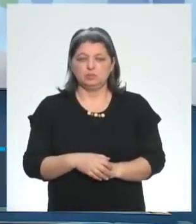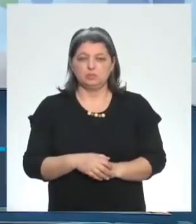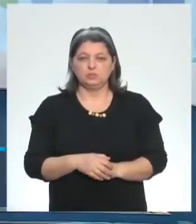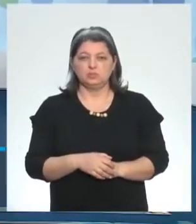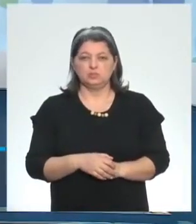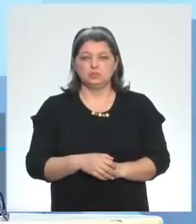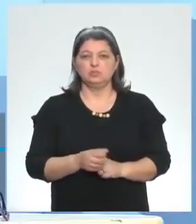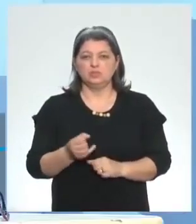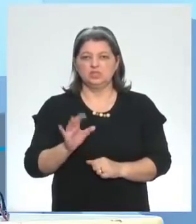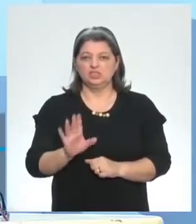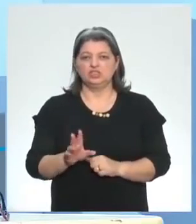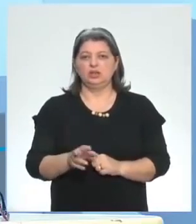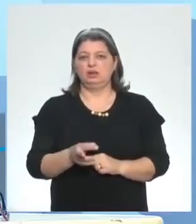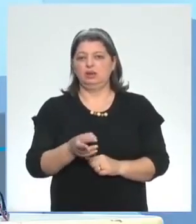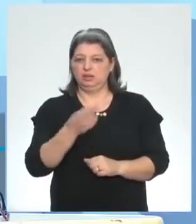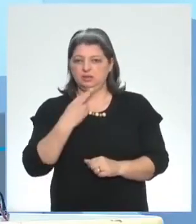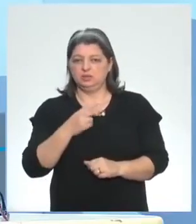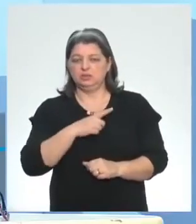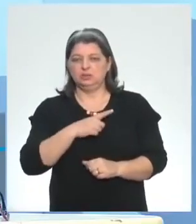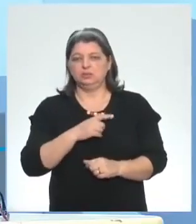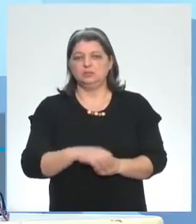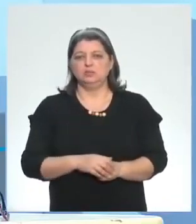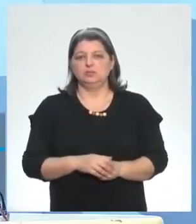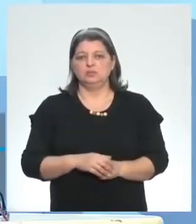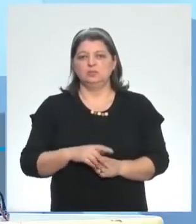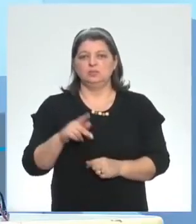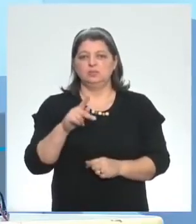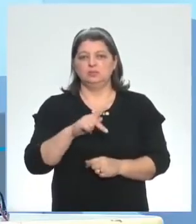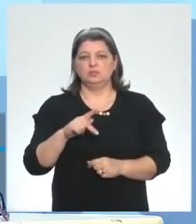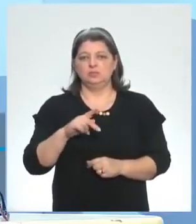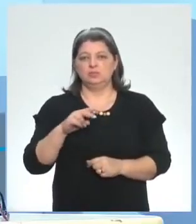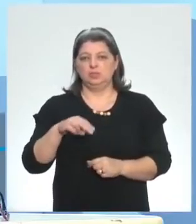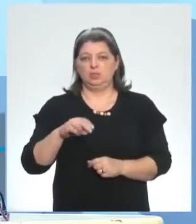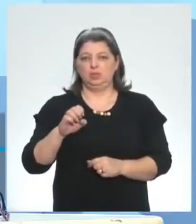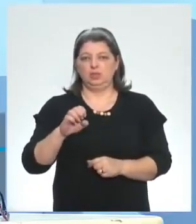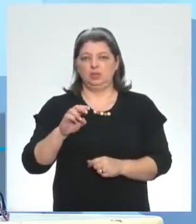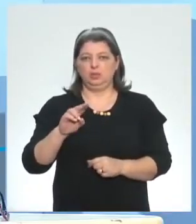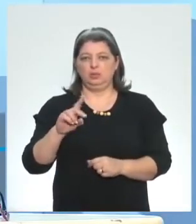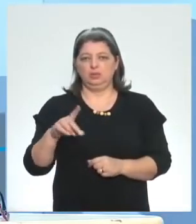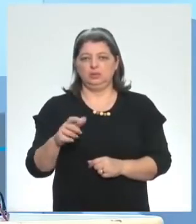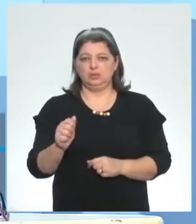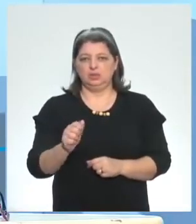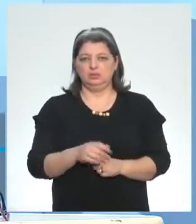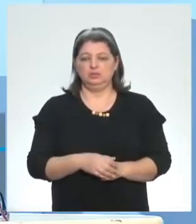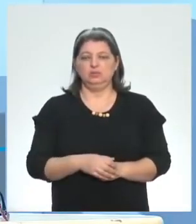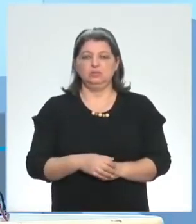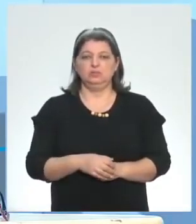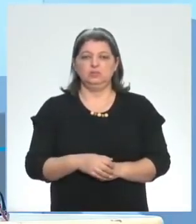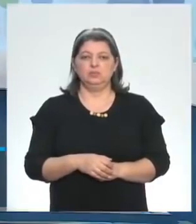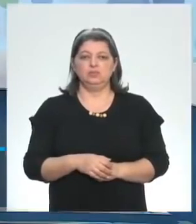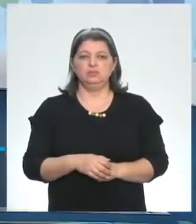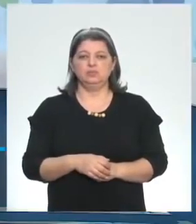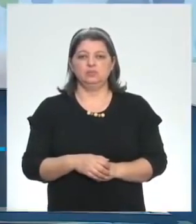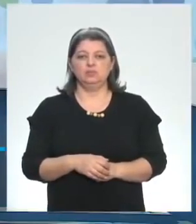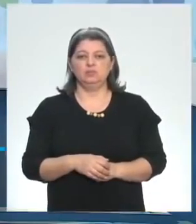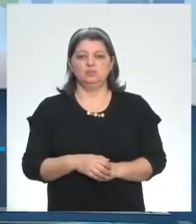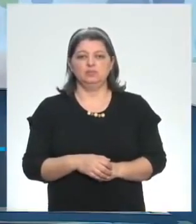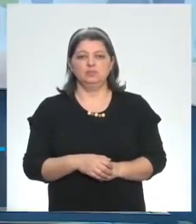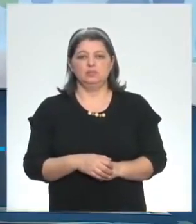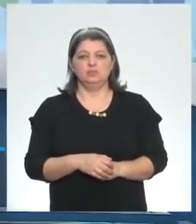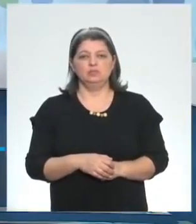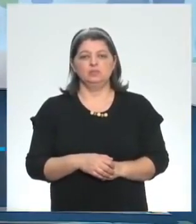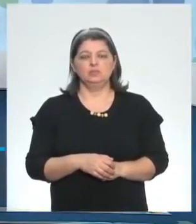momento quando eles fizerem alguma observação a proneusa falou aqui que ela I prefer simple past I prefer simple